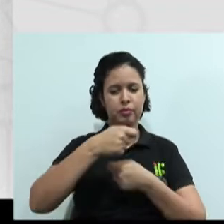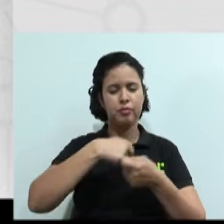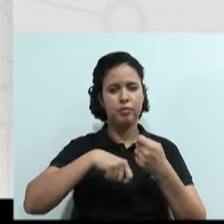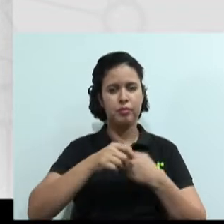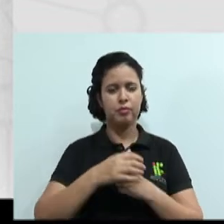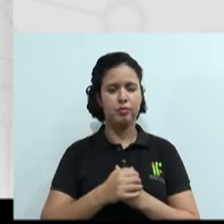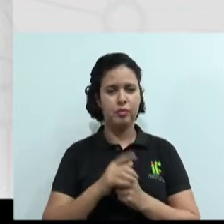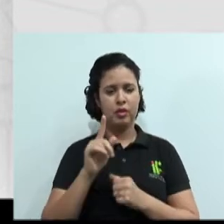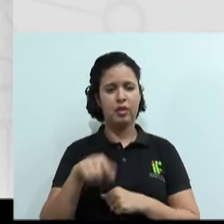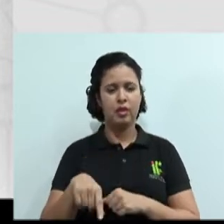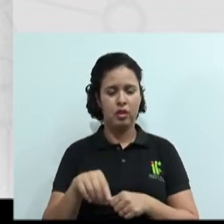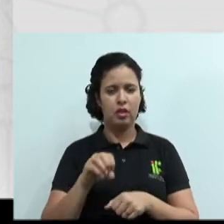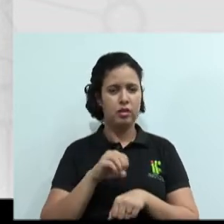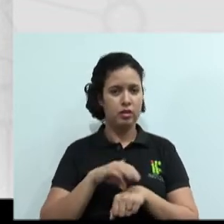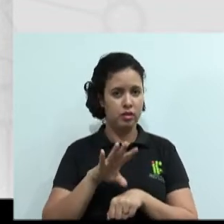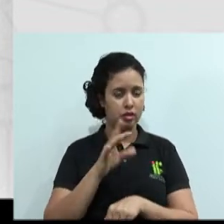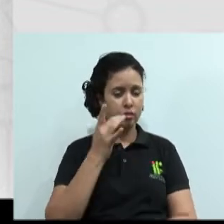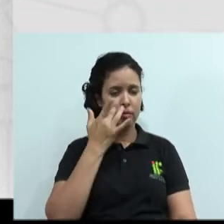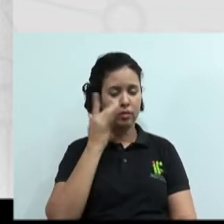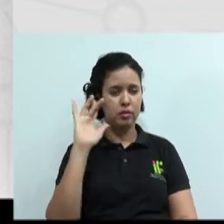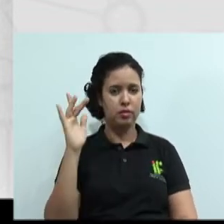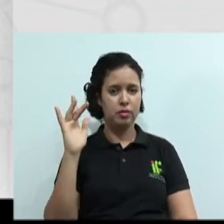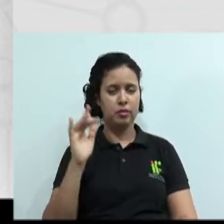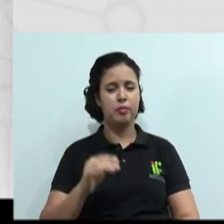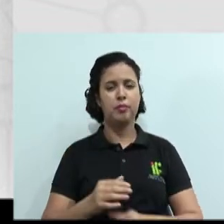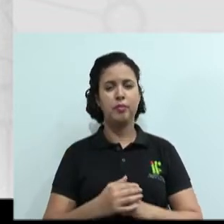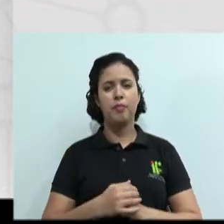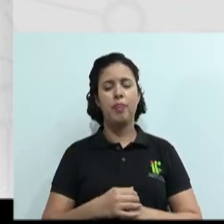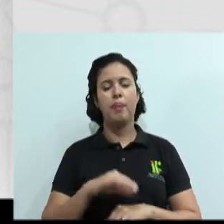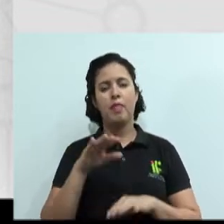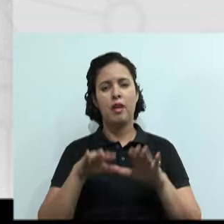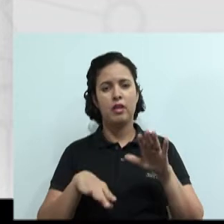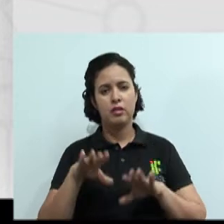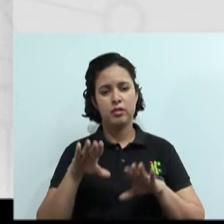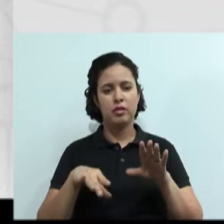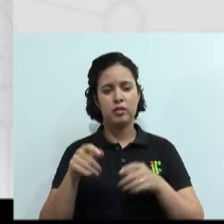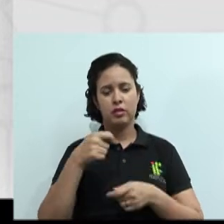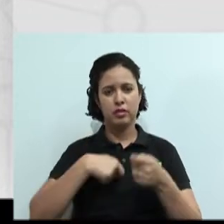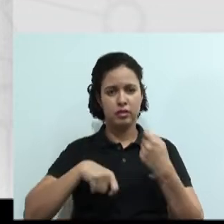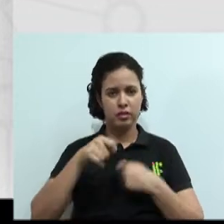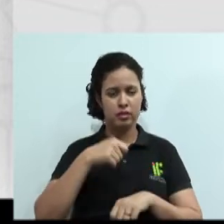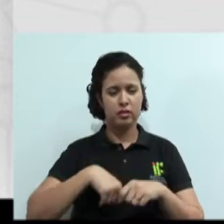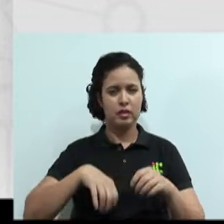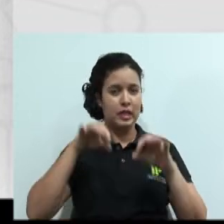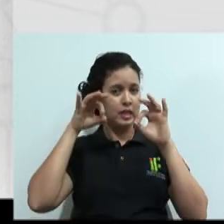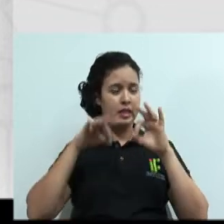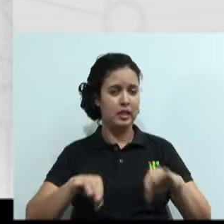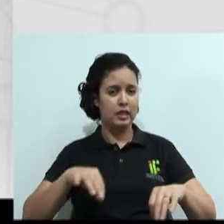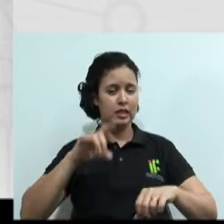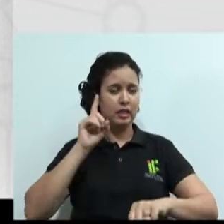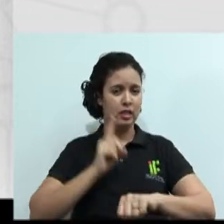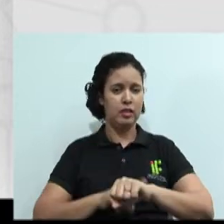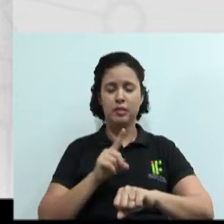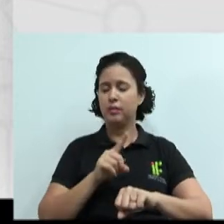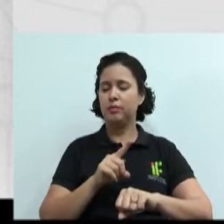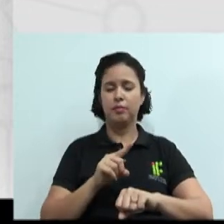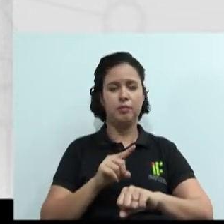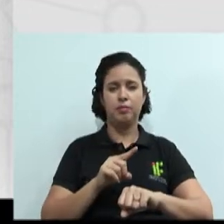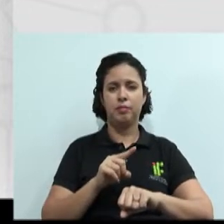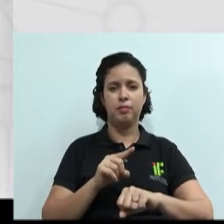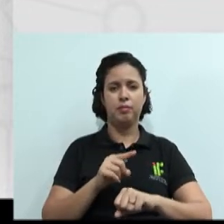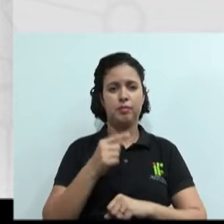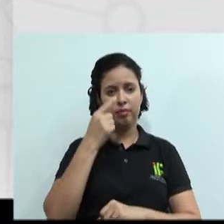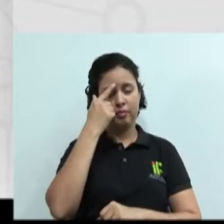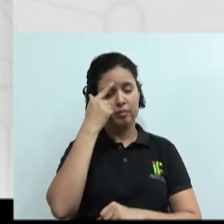olha aí uma dica de ouro, que nem sempre uma negociação dá certo logo de cara, né professor Alberto? É, e assim ó, um grande